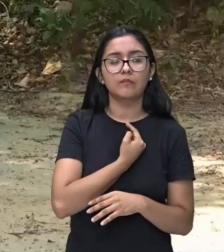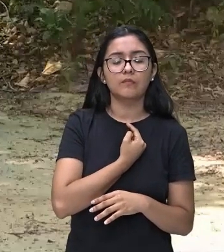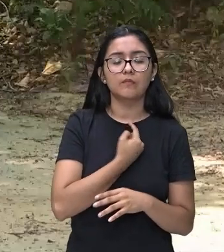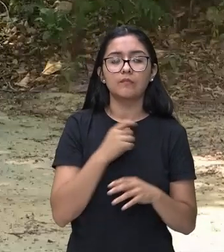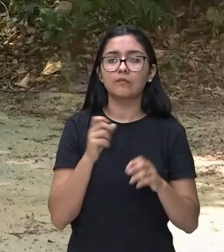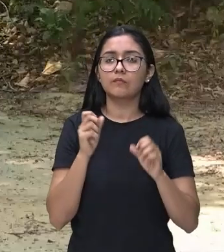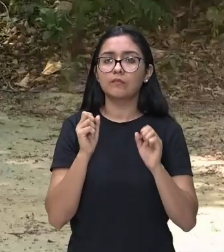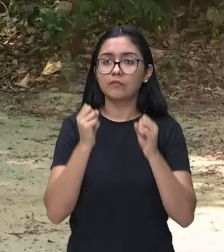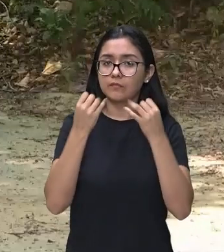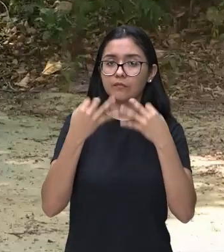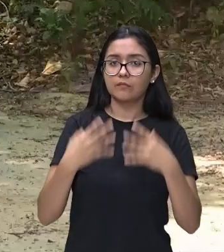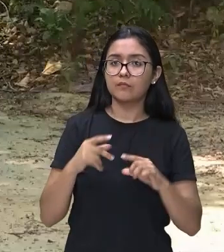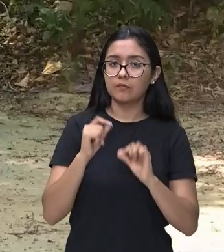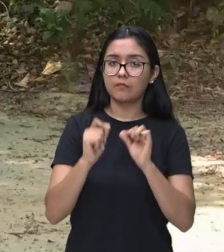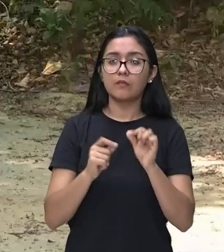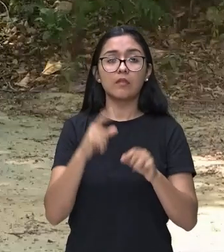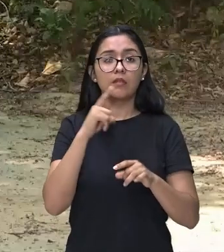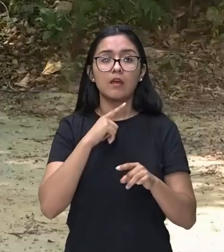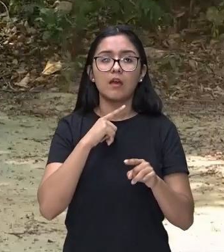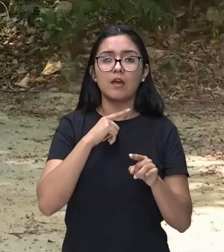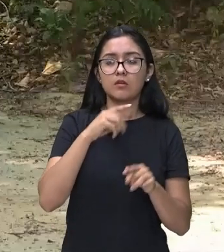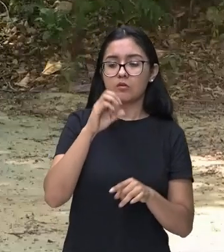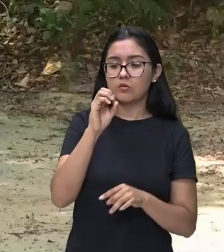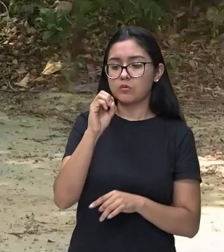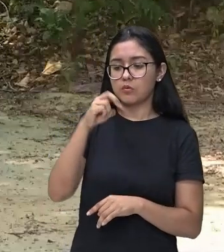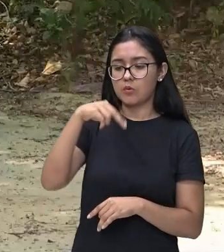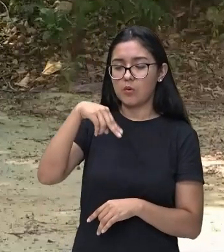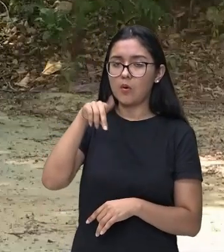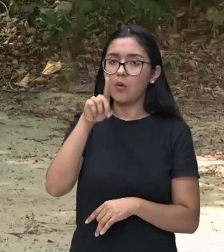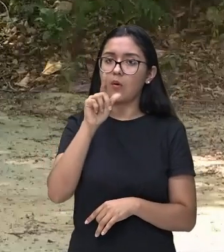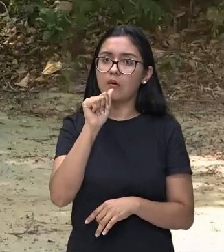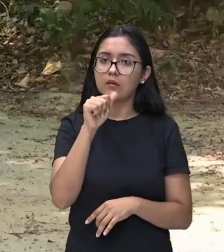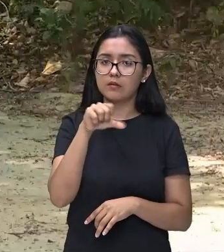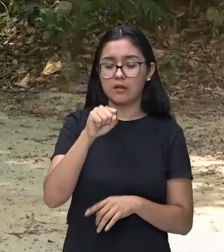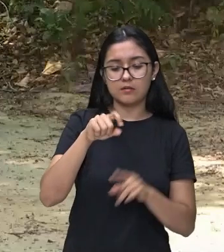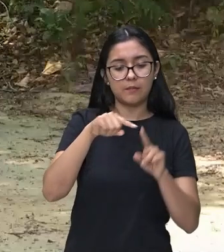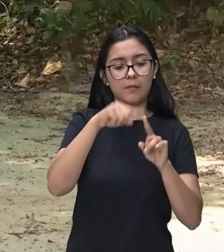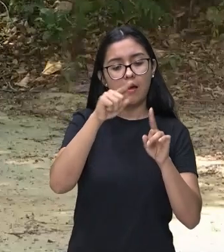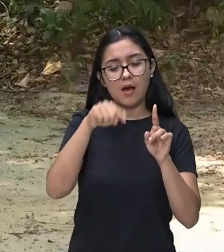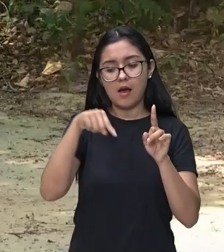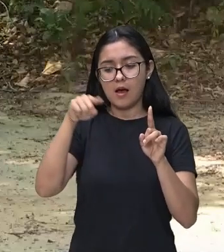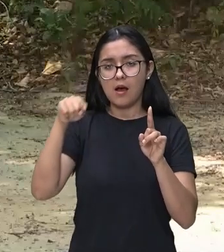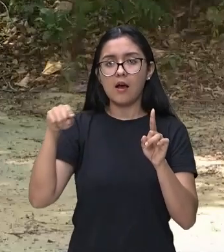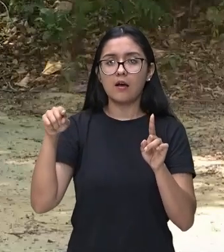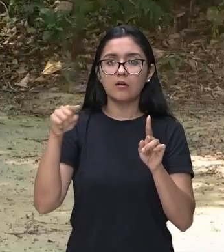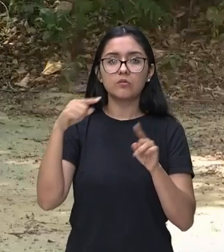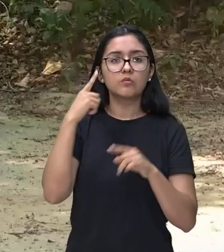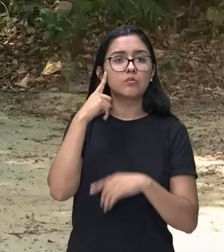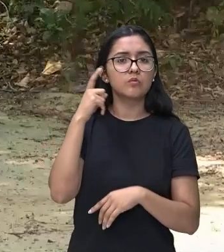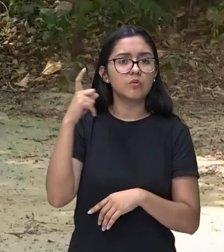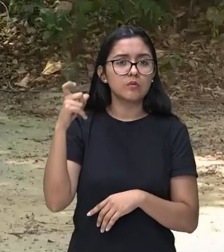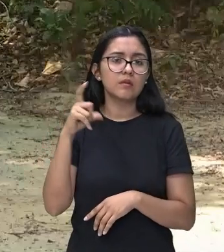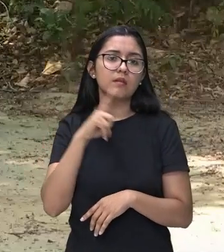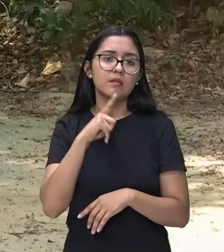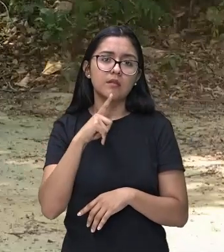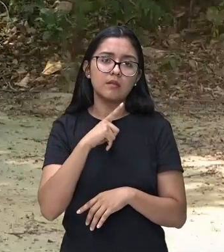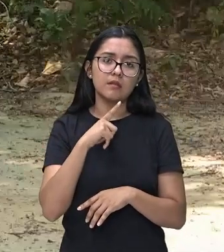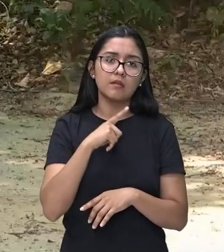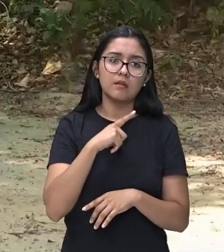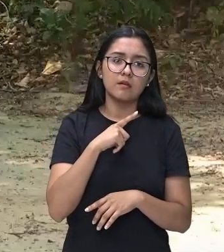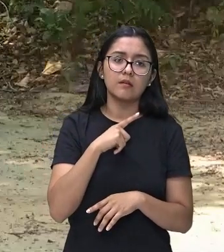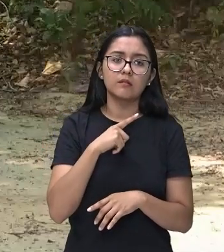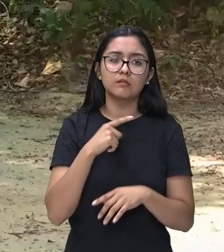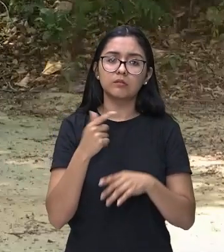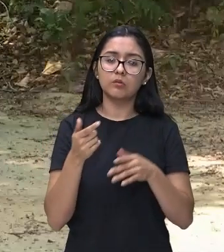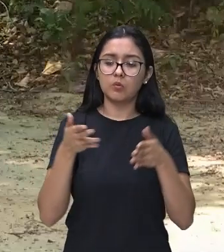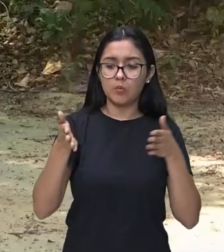som, existem as ondas sonoras, né? Bem, as ondas sonoras, elas sempre vão precisar de uma fonte, vão durar no